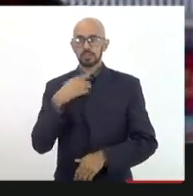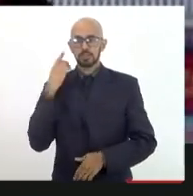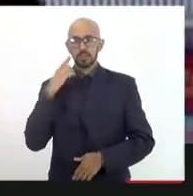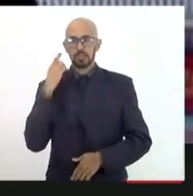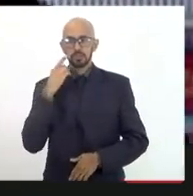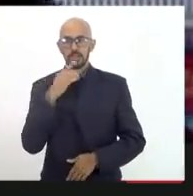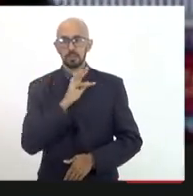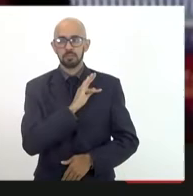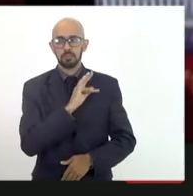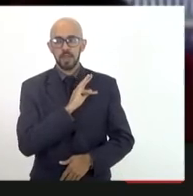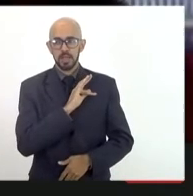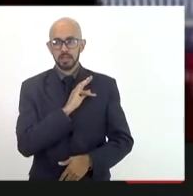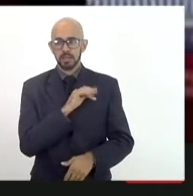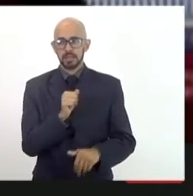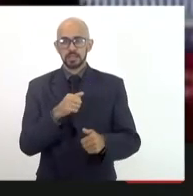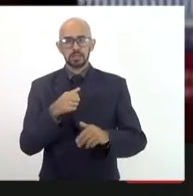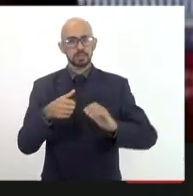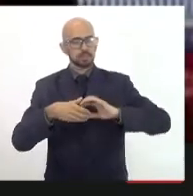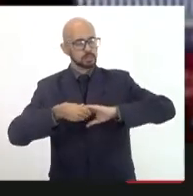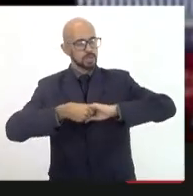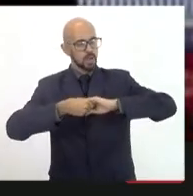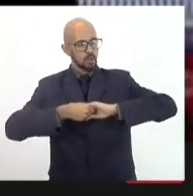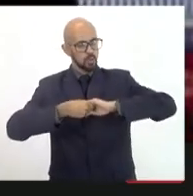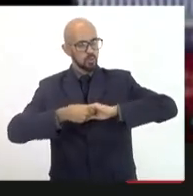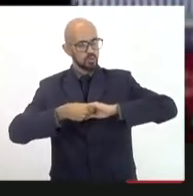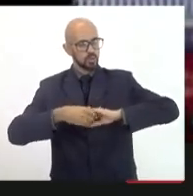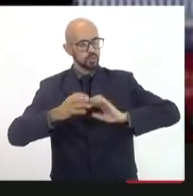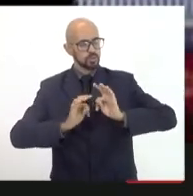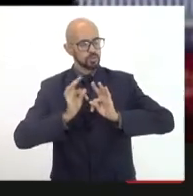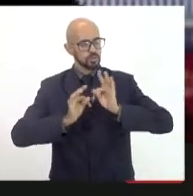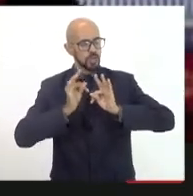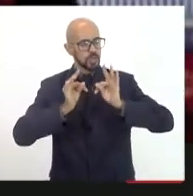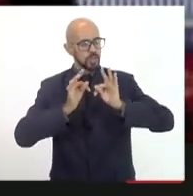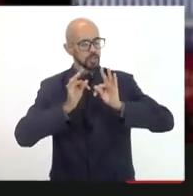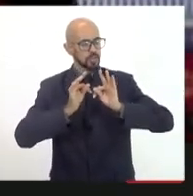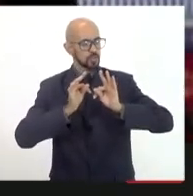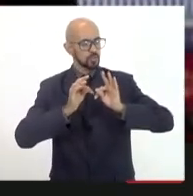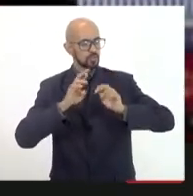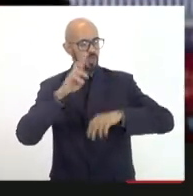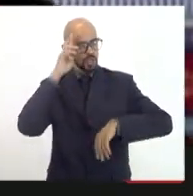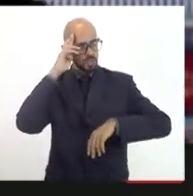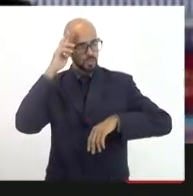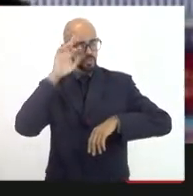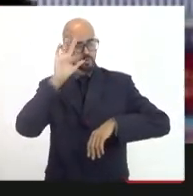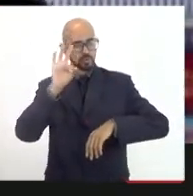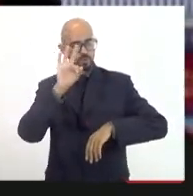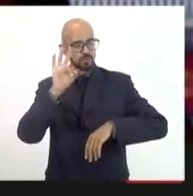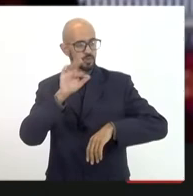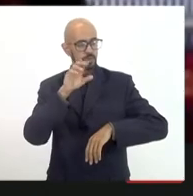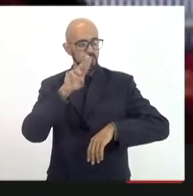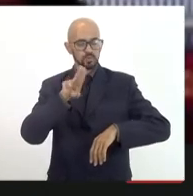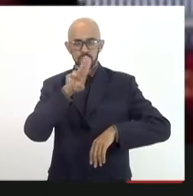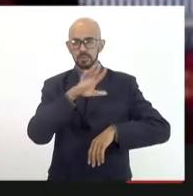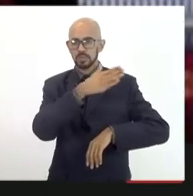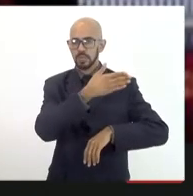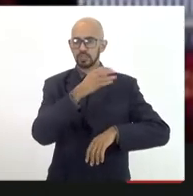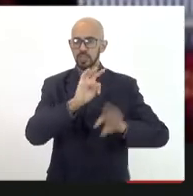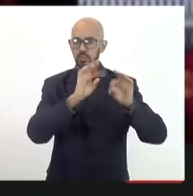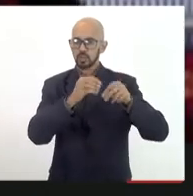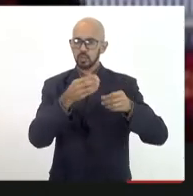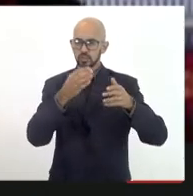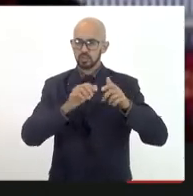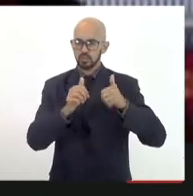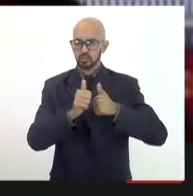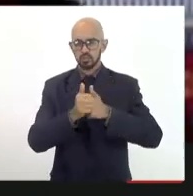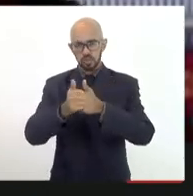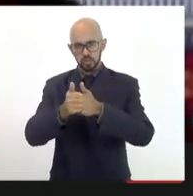saúdo também a presença dos técnicos e técnicas reitores reitoras aqui nessa manhã e quem nos assiste acho que esse é um momento muito